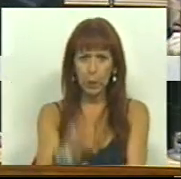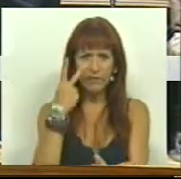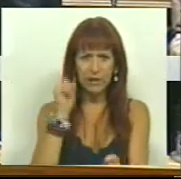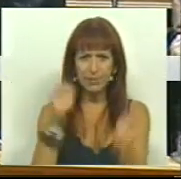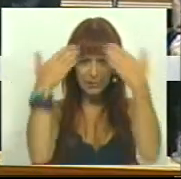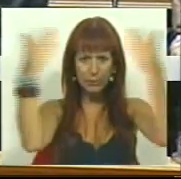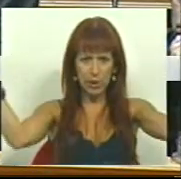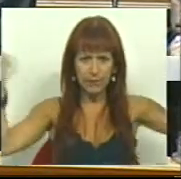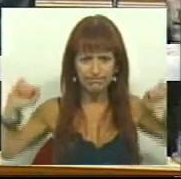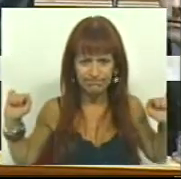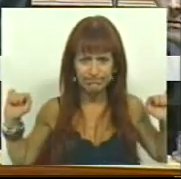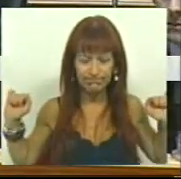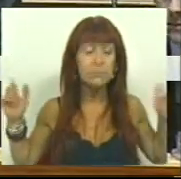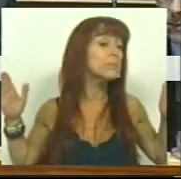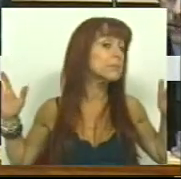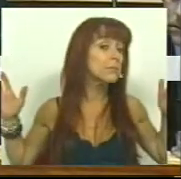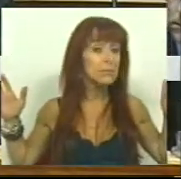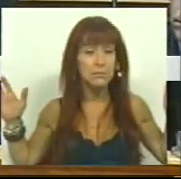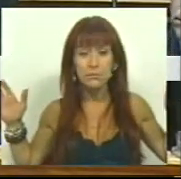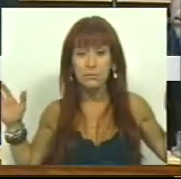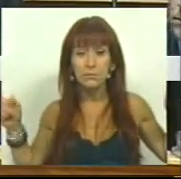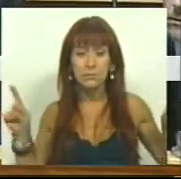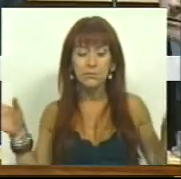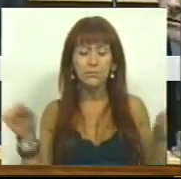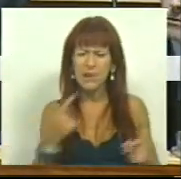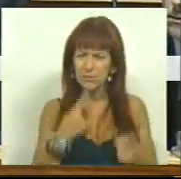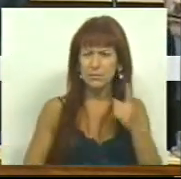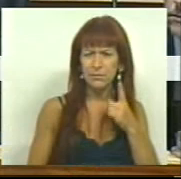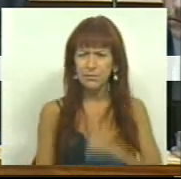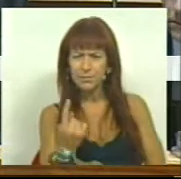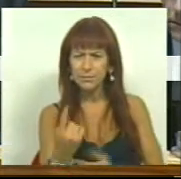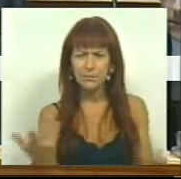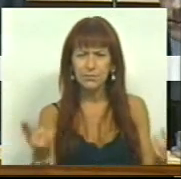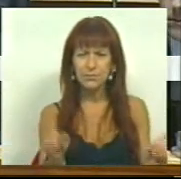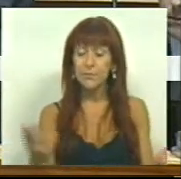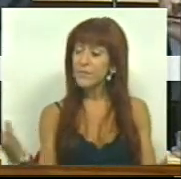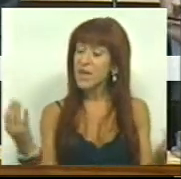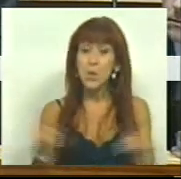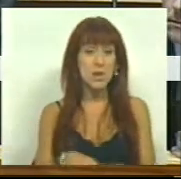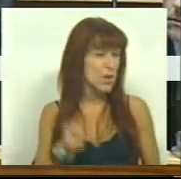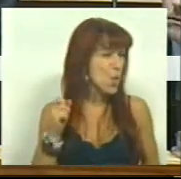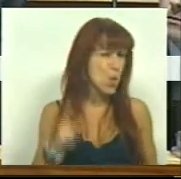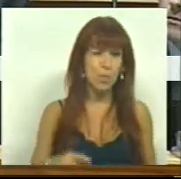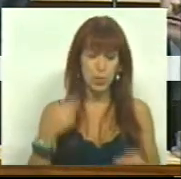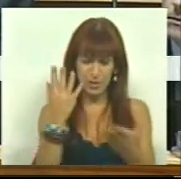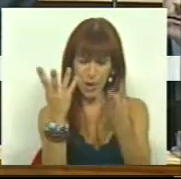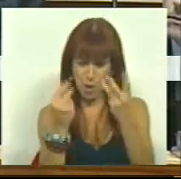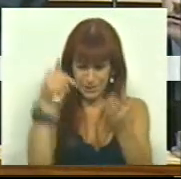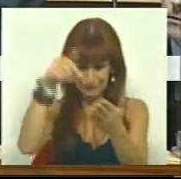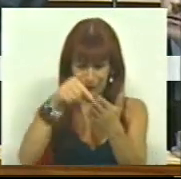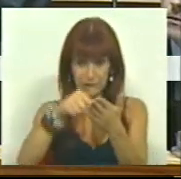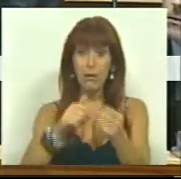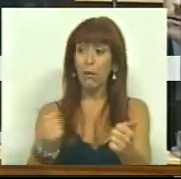democrática. Mas o que é mais caricato é que, apesar da brutalidade que ele contém,